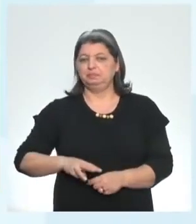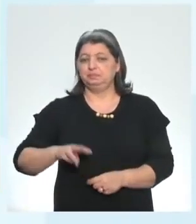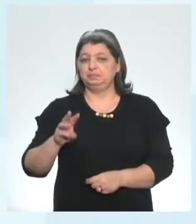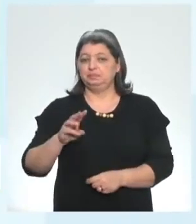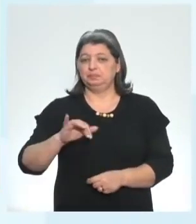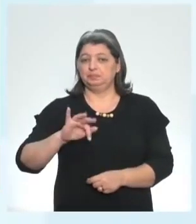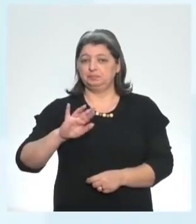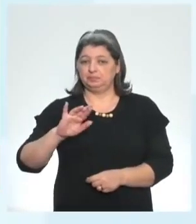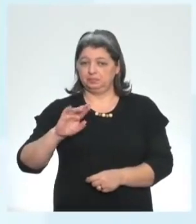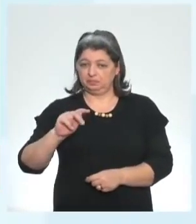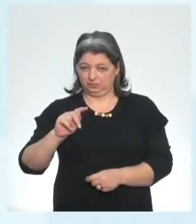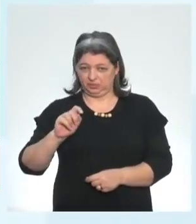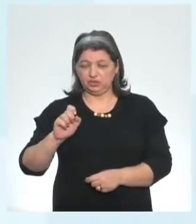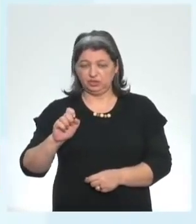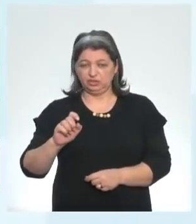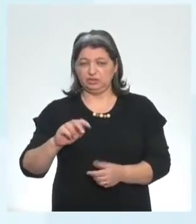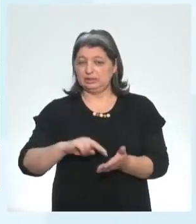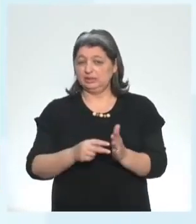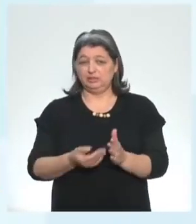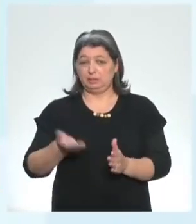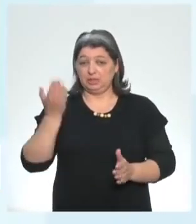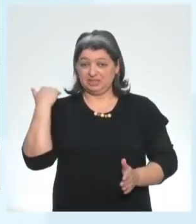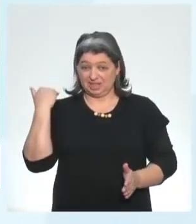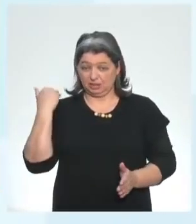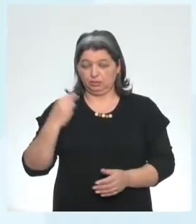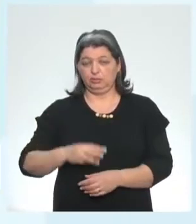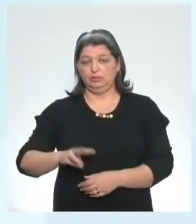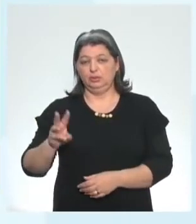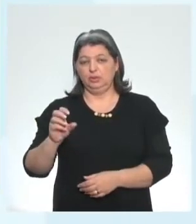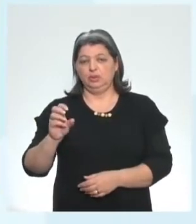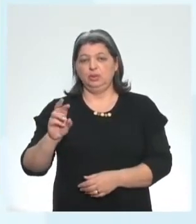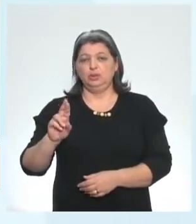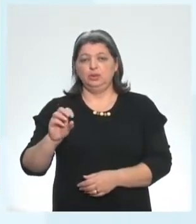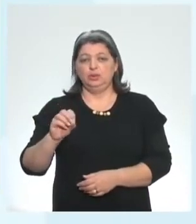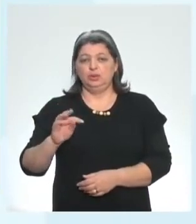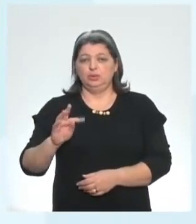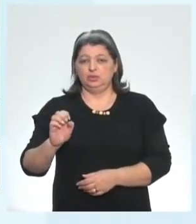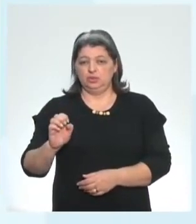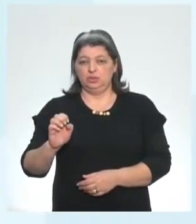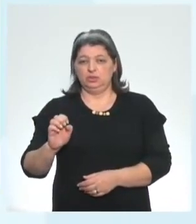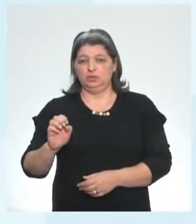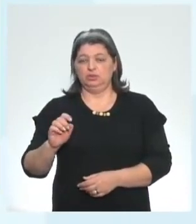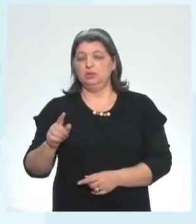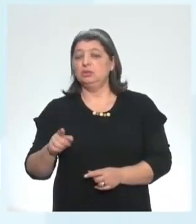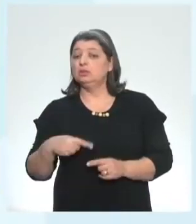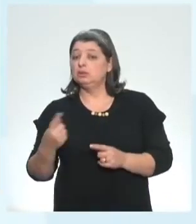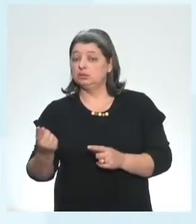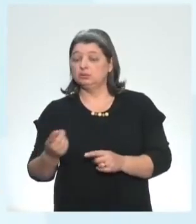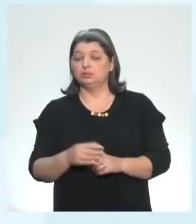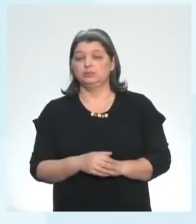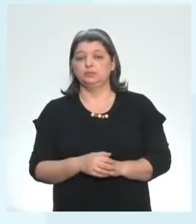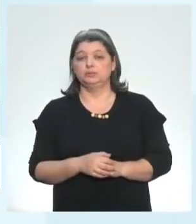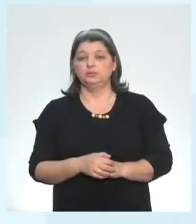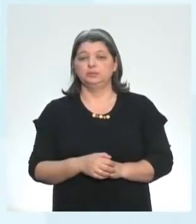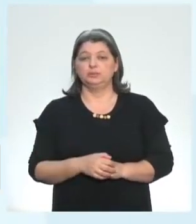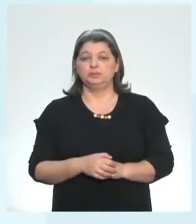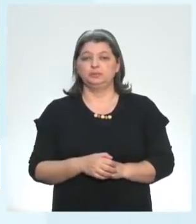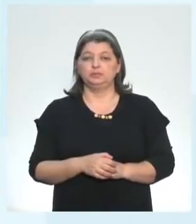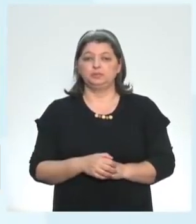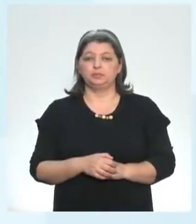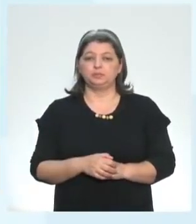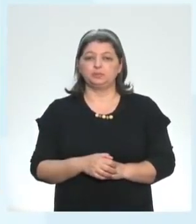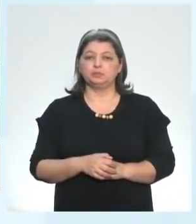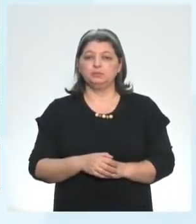lá wrote é o passado past participle written então normalmente o present perfect